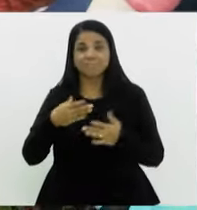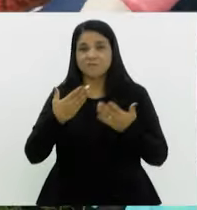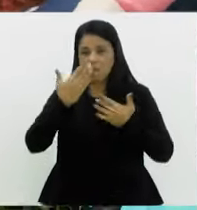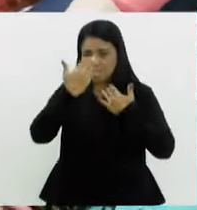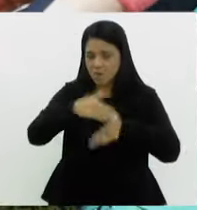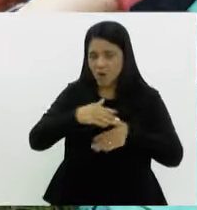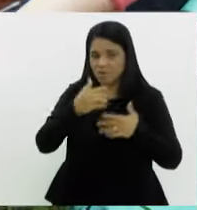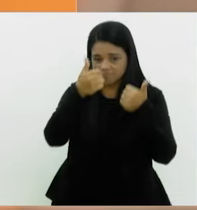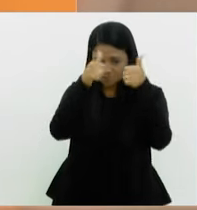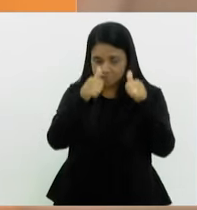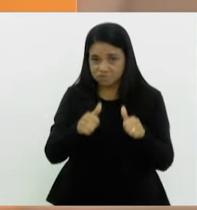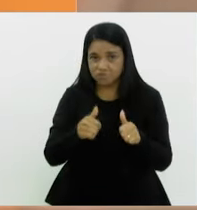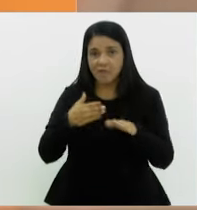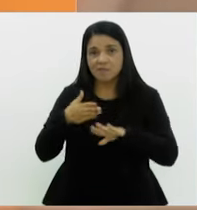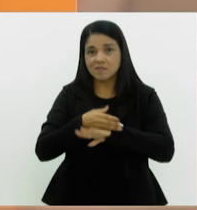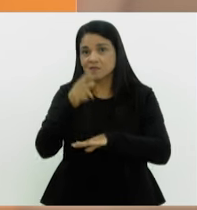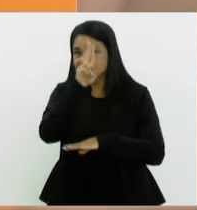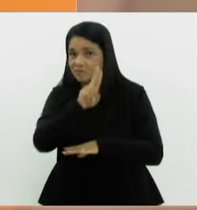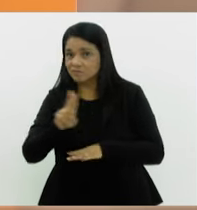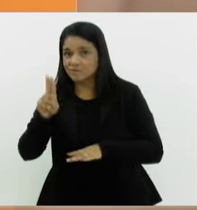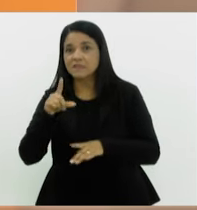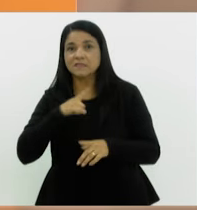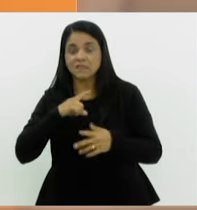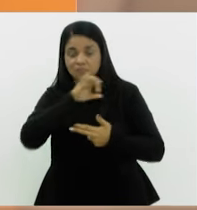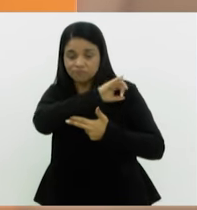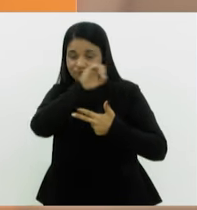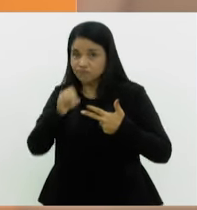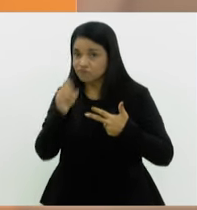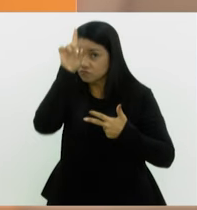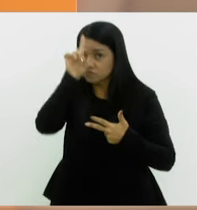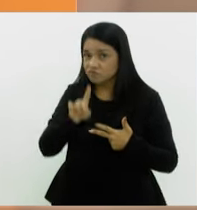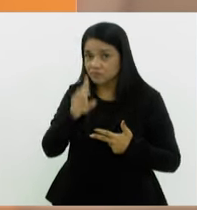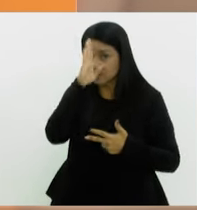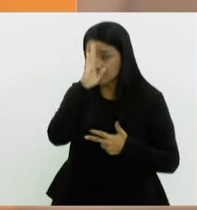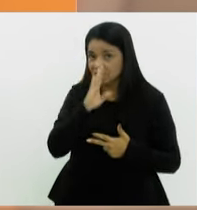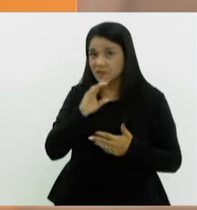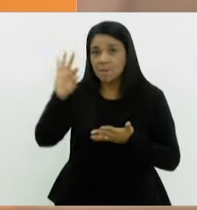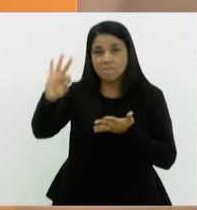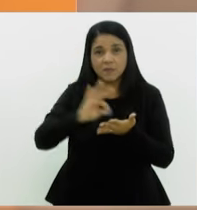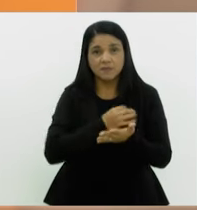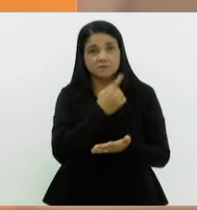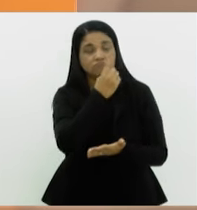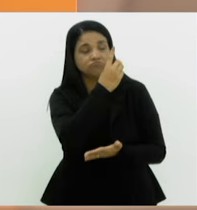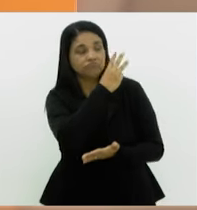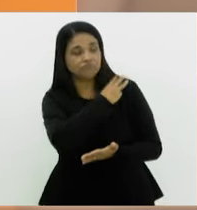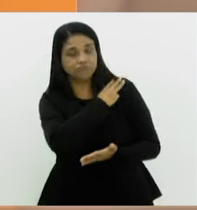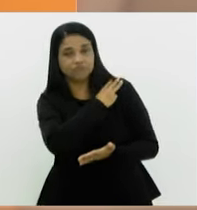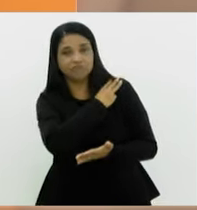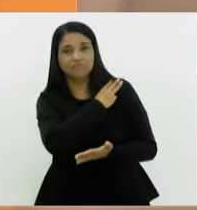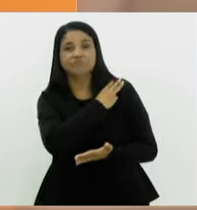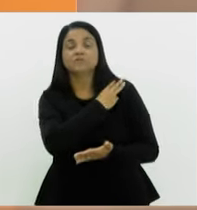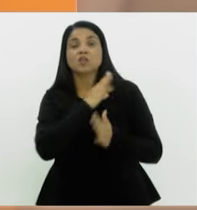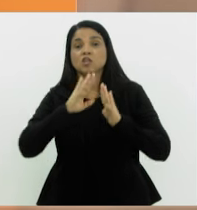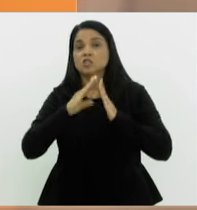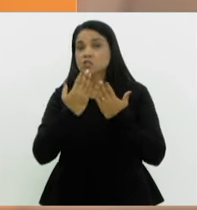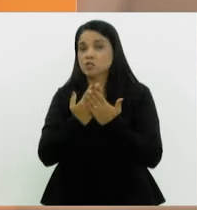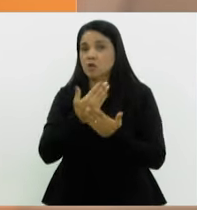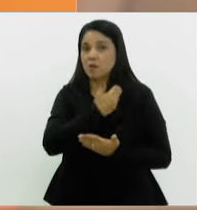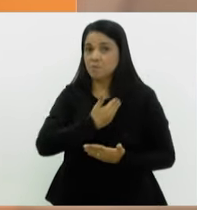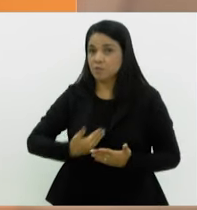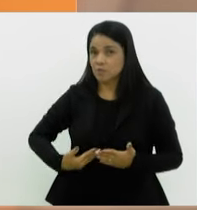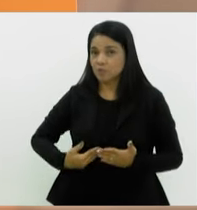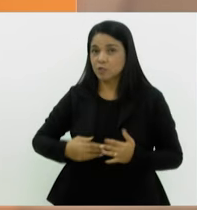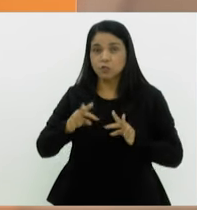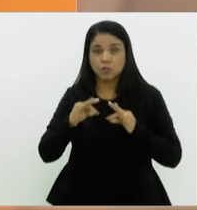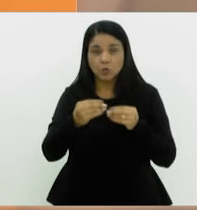para a educação superior. Tem direito a fazer o Enem de graça, quem está matriculado na terceira série do ensino médio em escola pública, quem